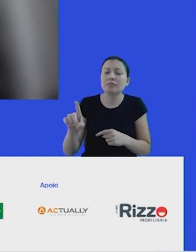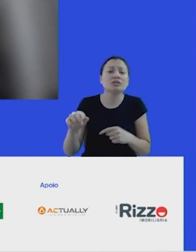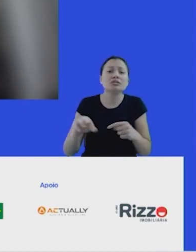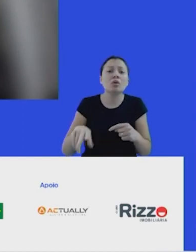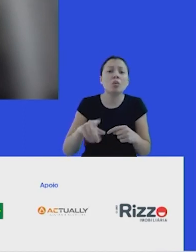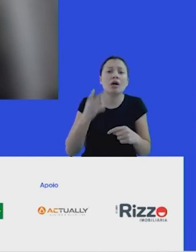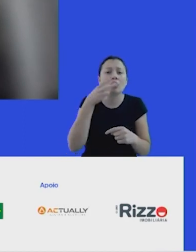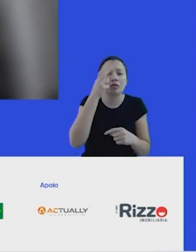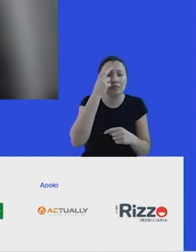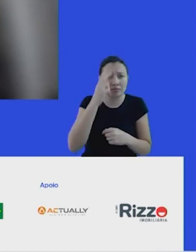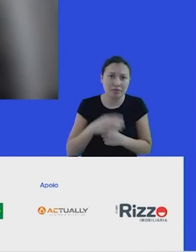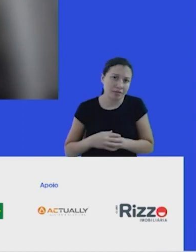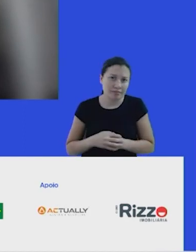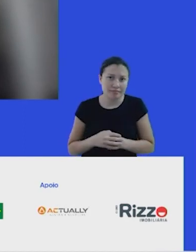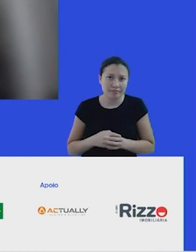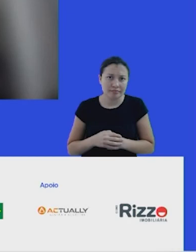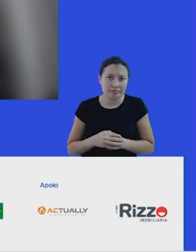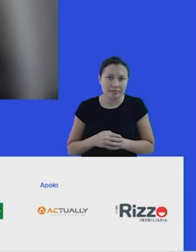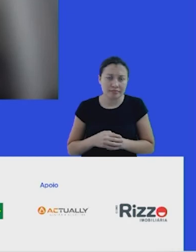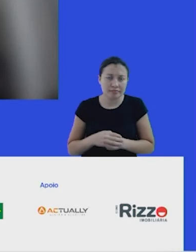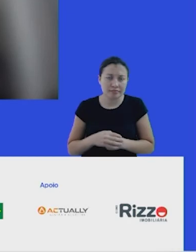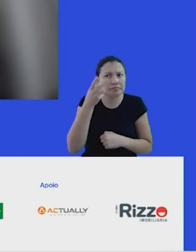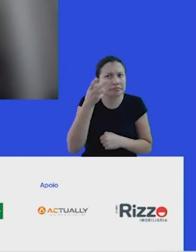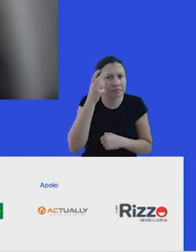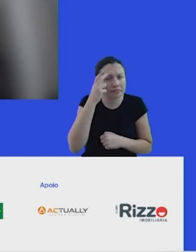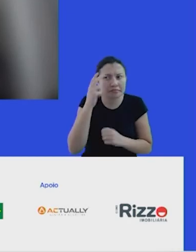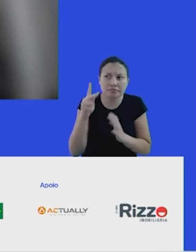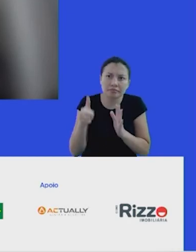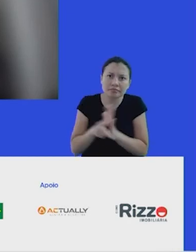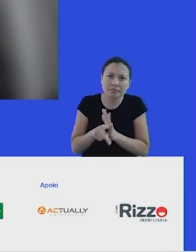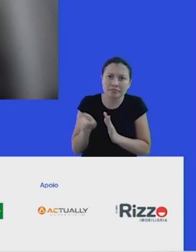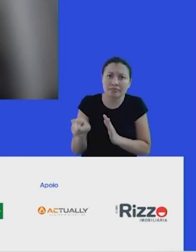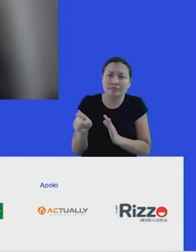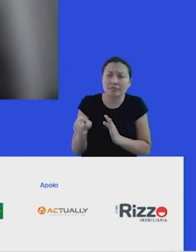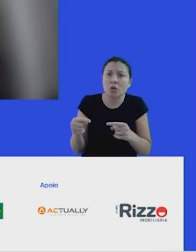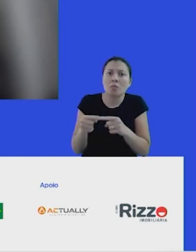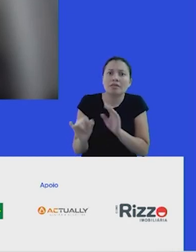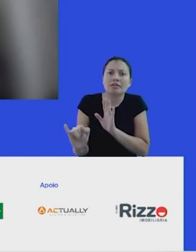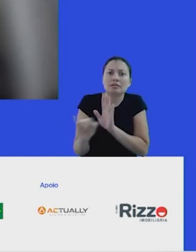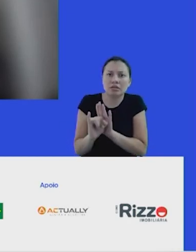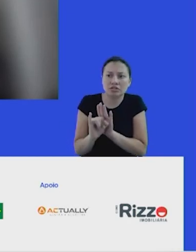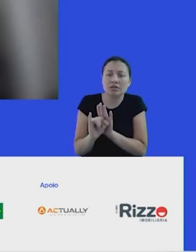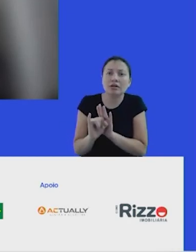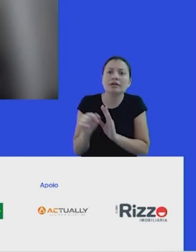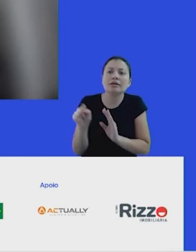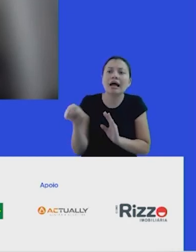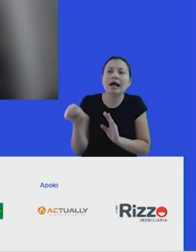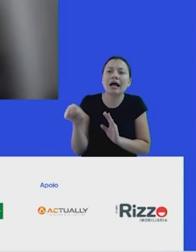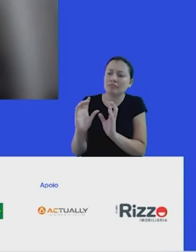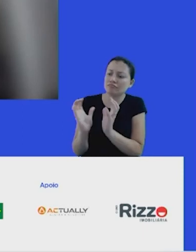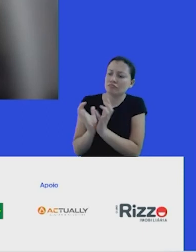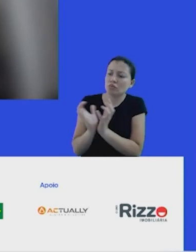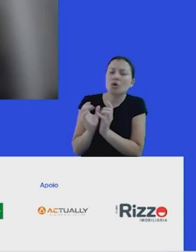aparência e não a essência. Quando a gente fala em cultura organizacional, estamos falando da essência, da identidade, de quem essa organização é, dos